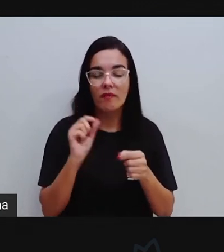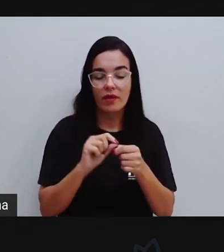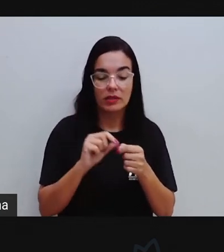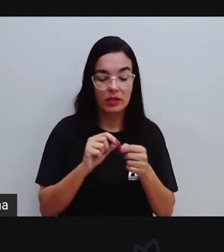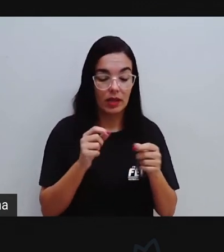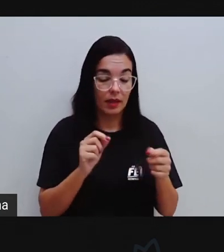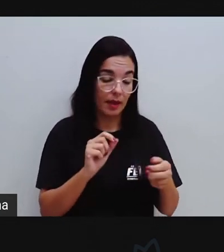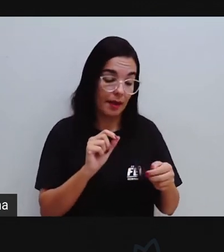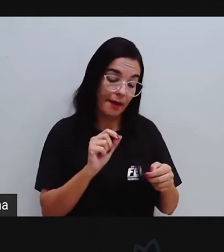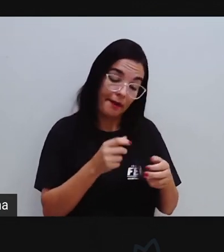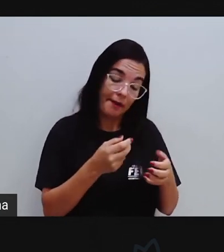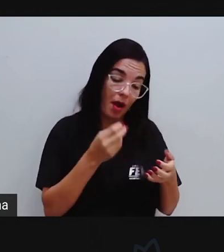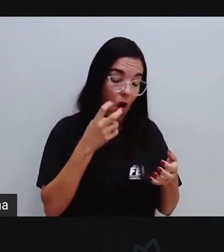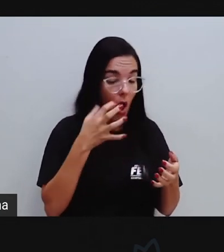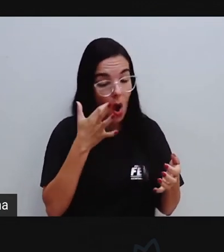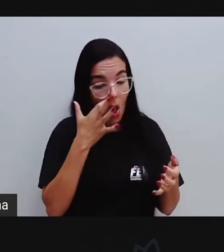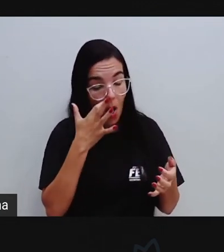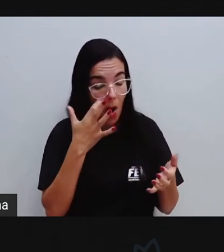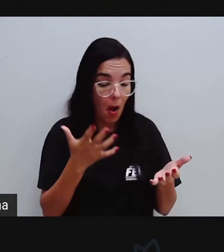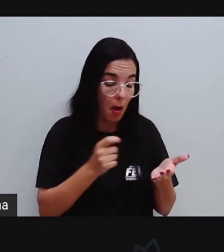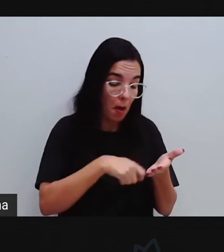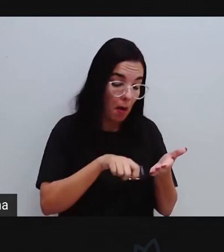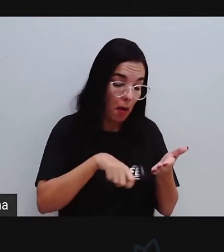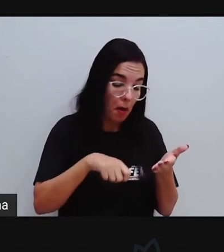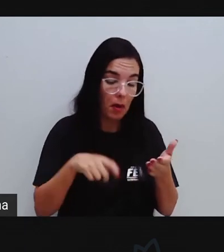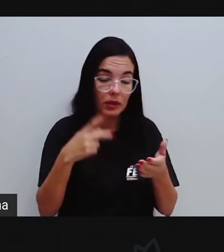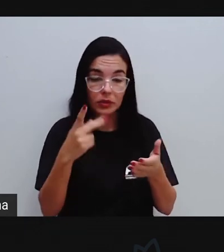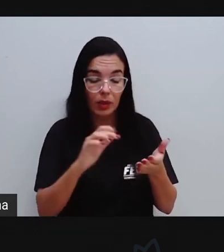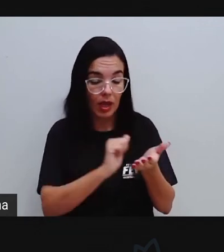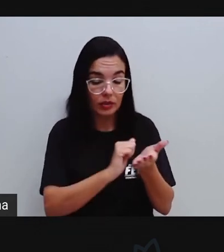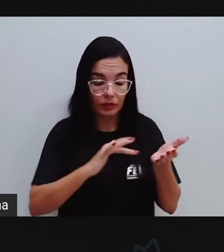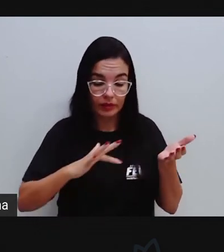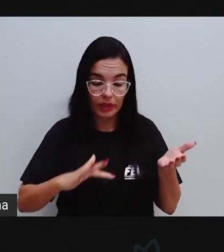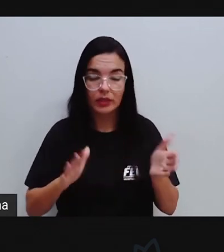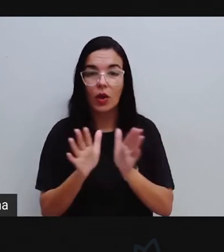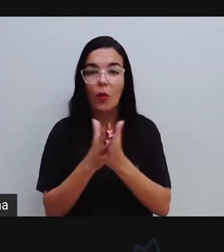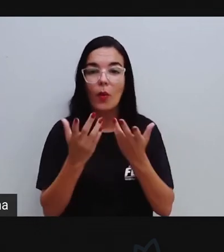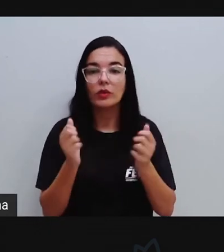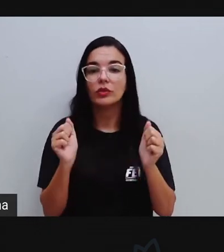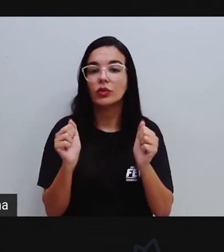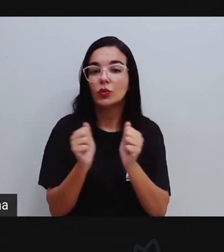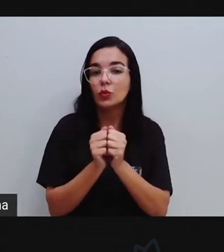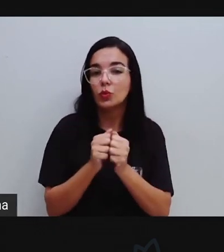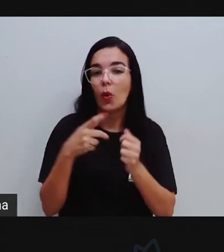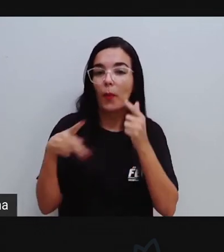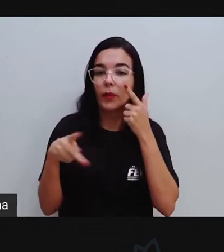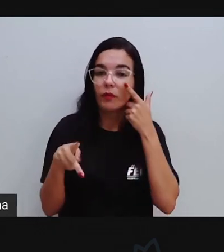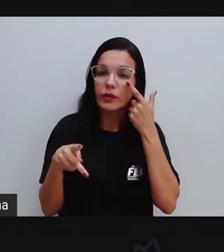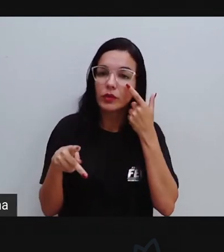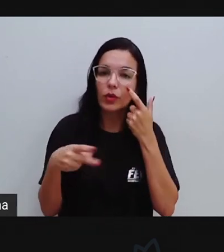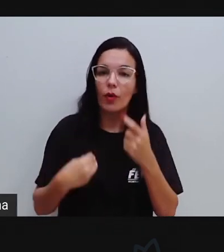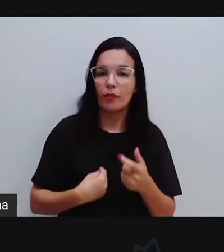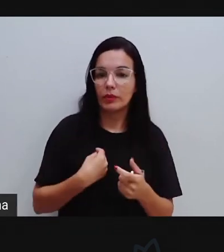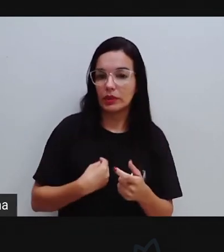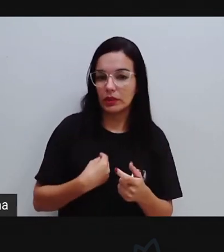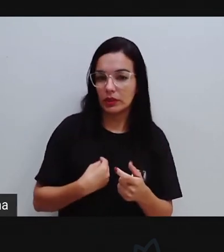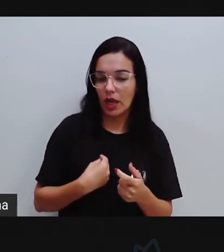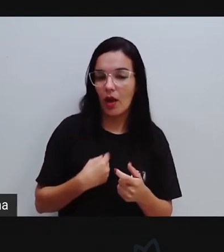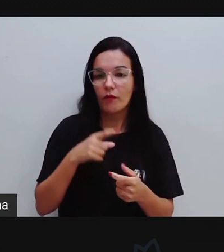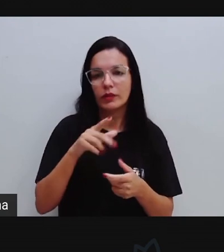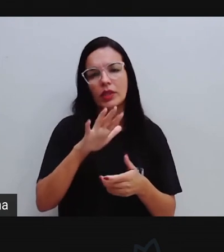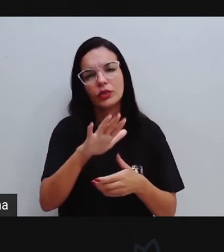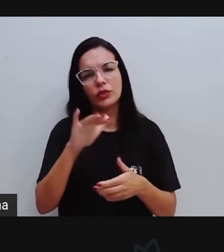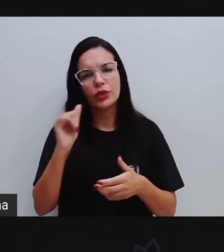própria atividade, né? E quando vocês tiverem esse momento presencial com o seu professor, com a sua professora,